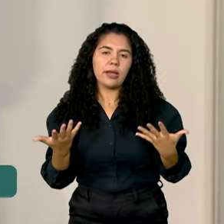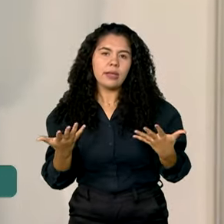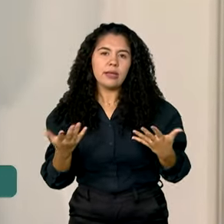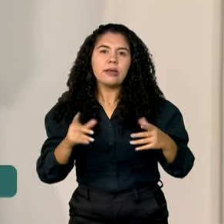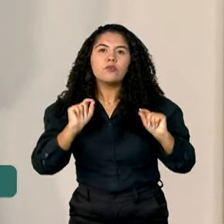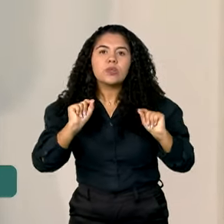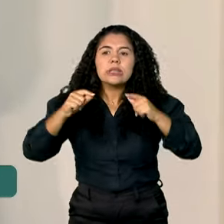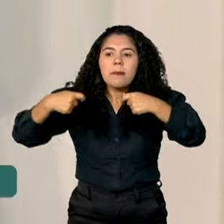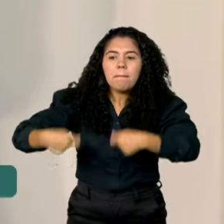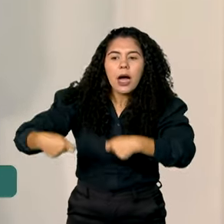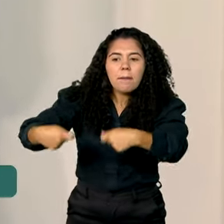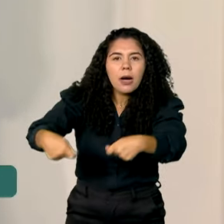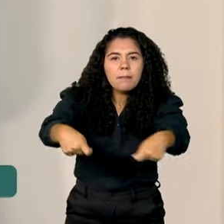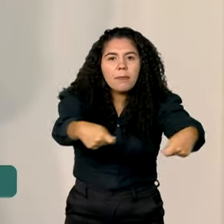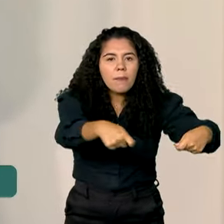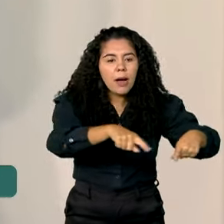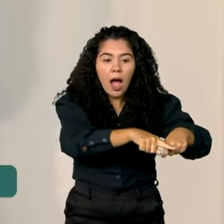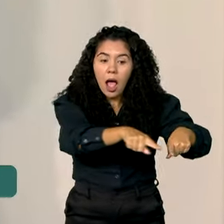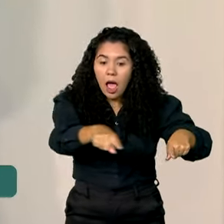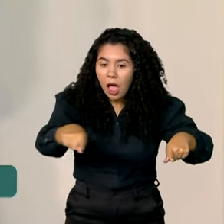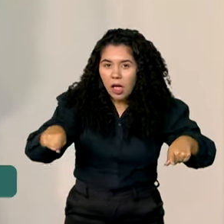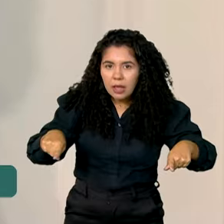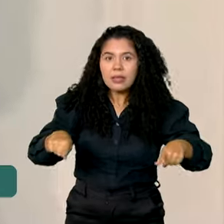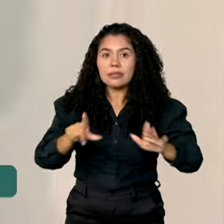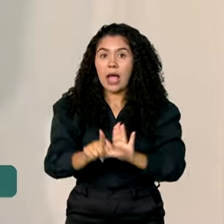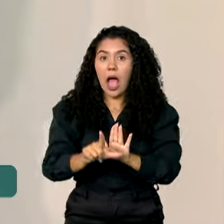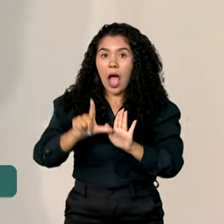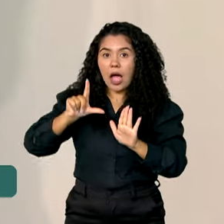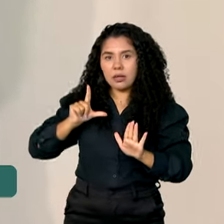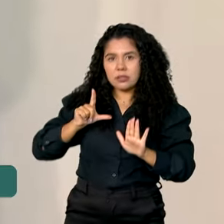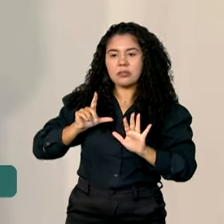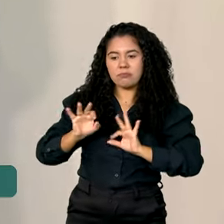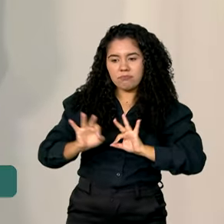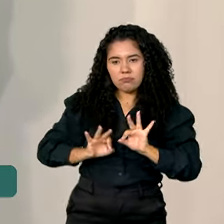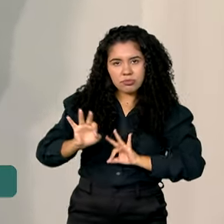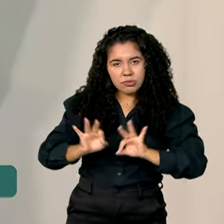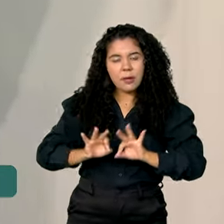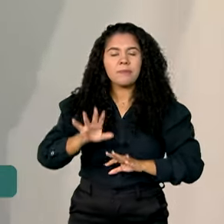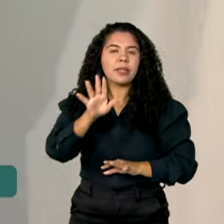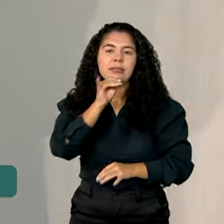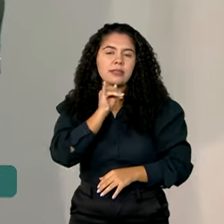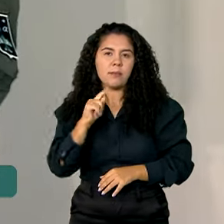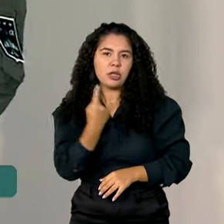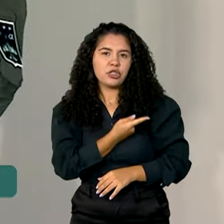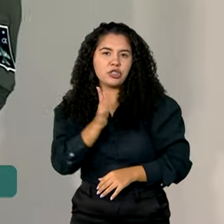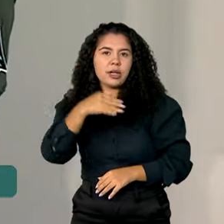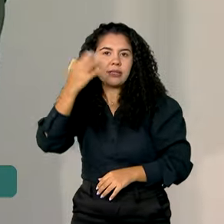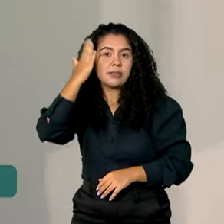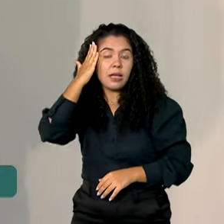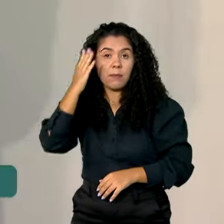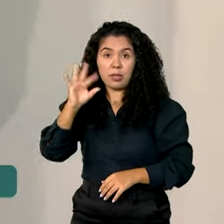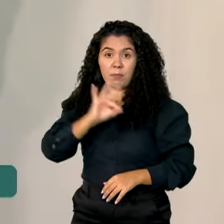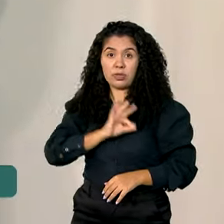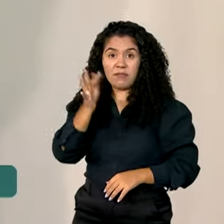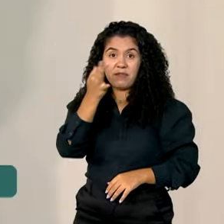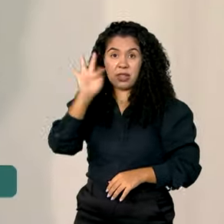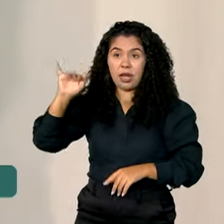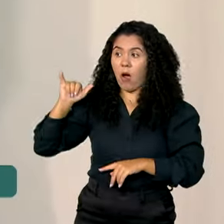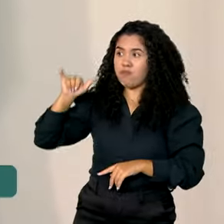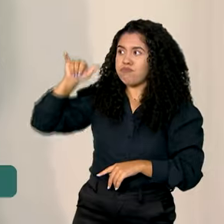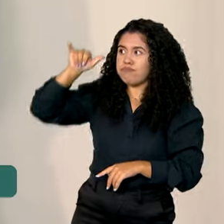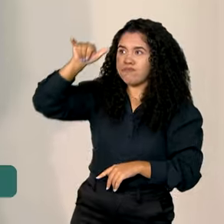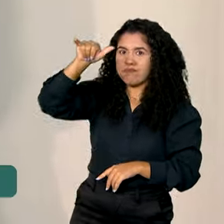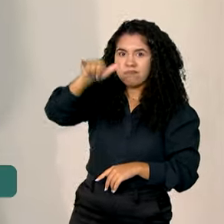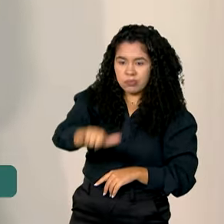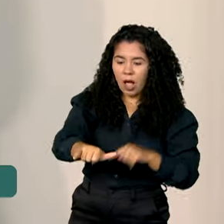Essas necessidades deles são coordenadas previamente. A gente já sabe, por exemplo, quando decola um avião da Polícia Federal, eu já